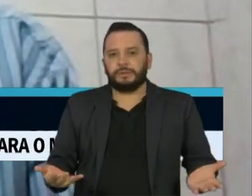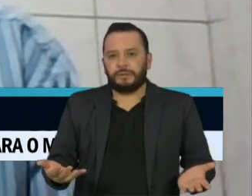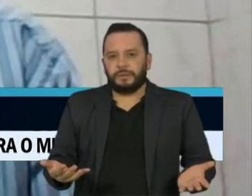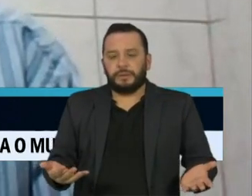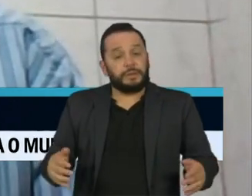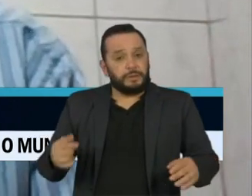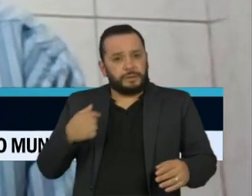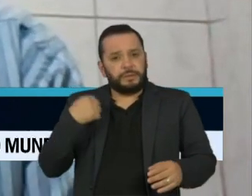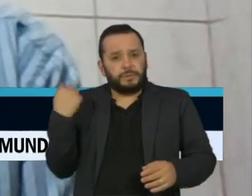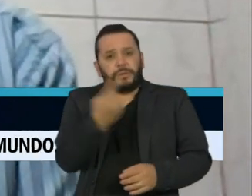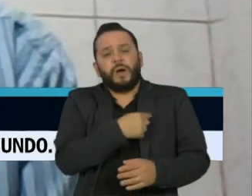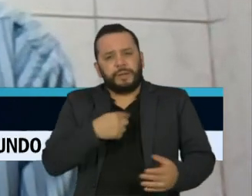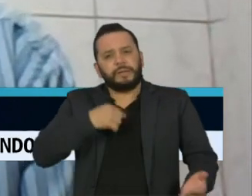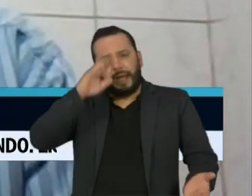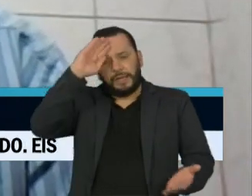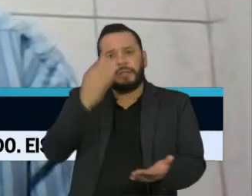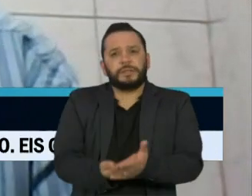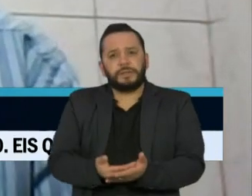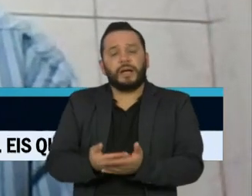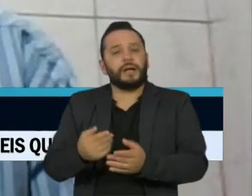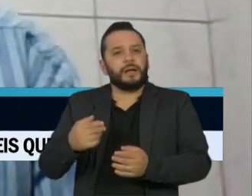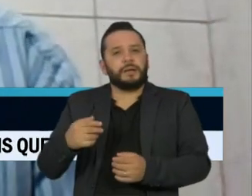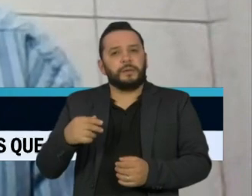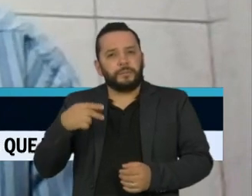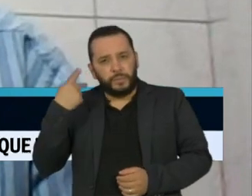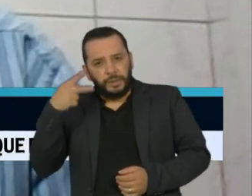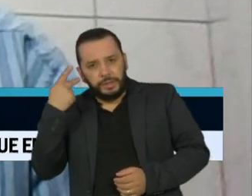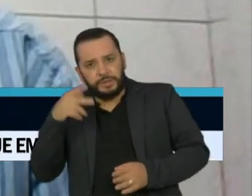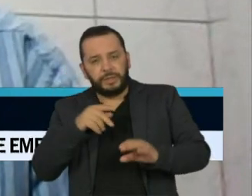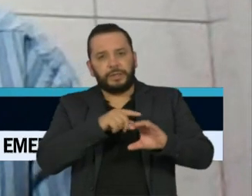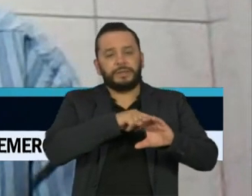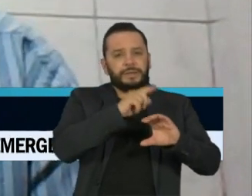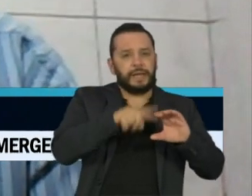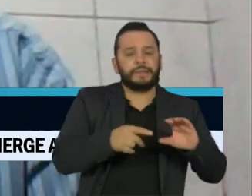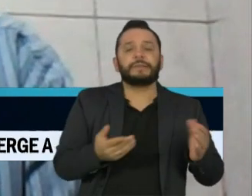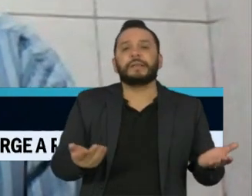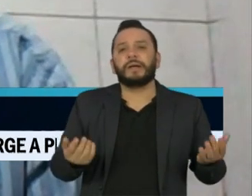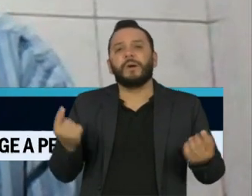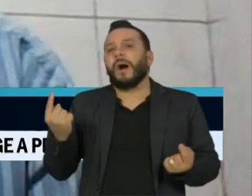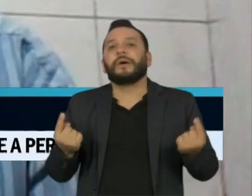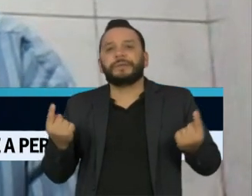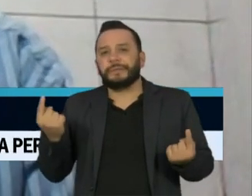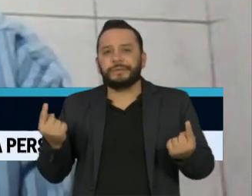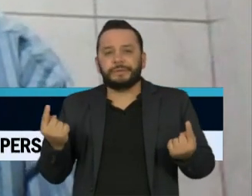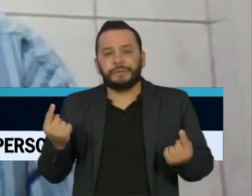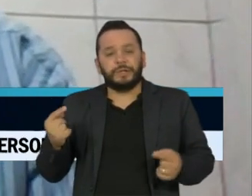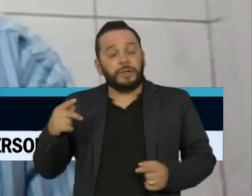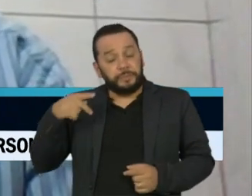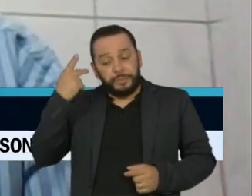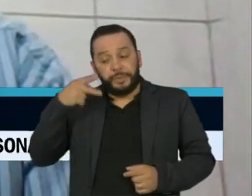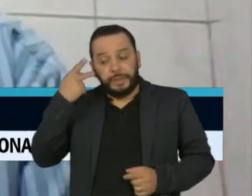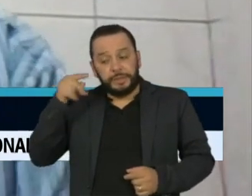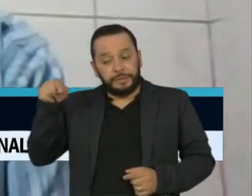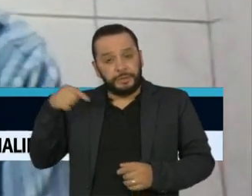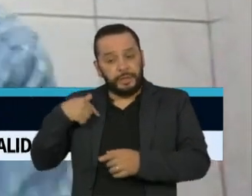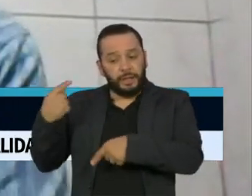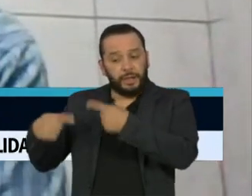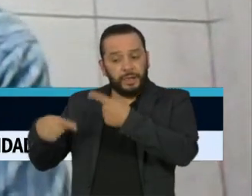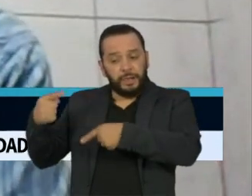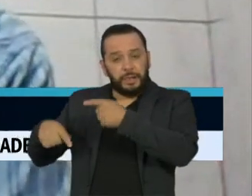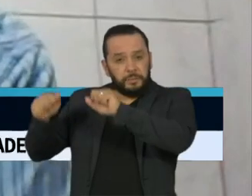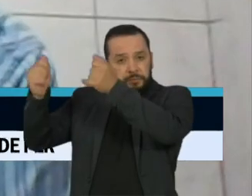na política ou na ciência, é muito provável que as respostas políticas produzam mais